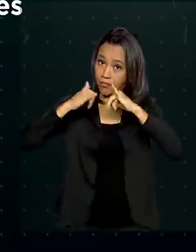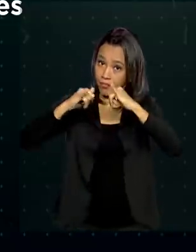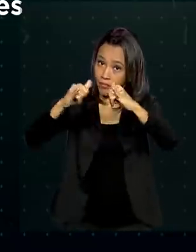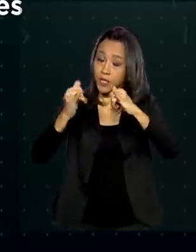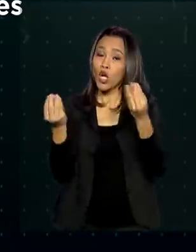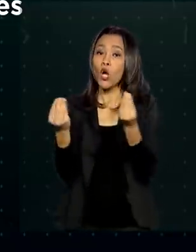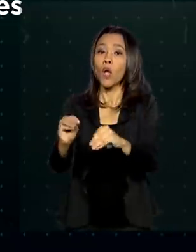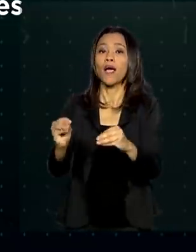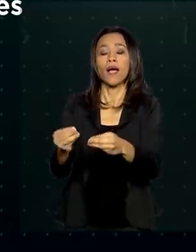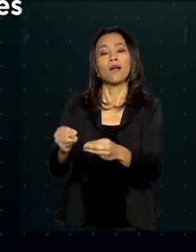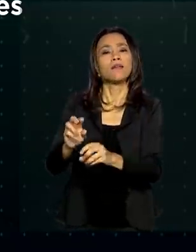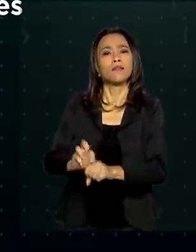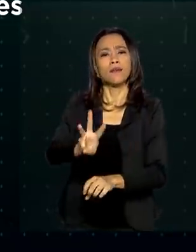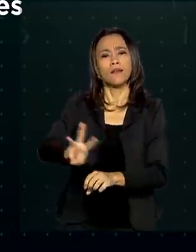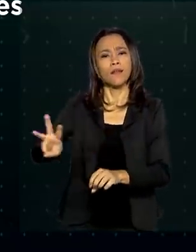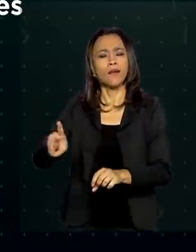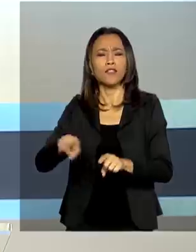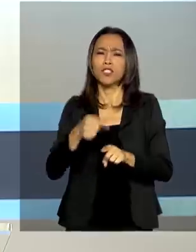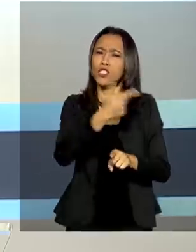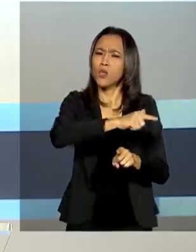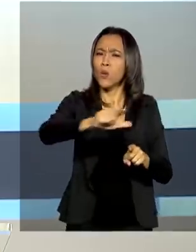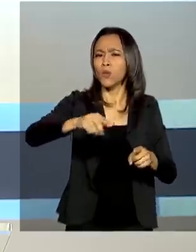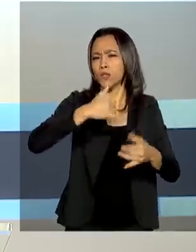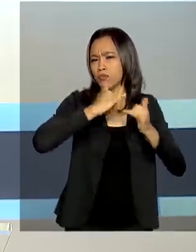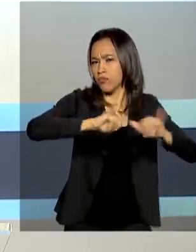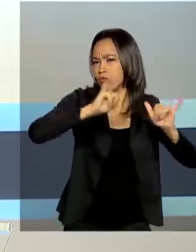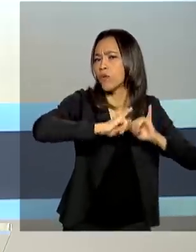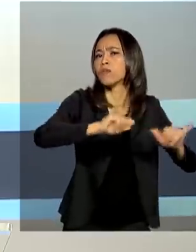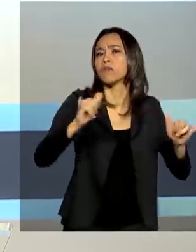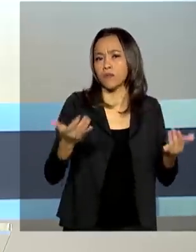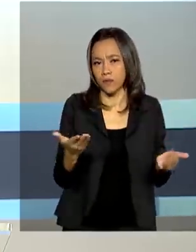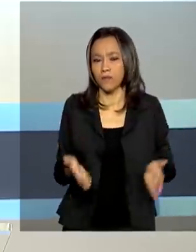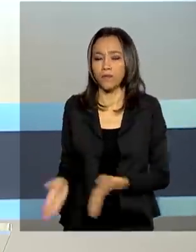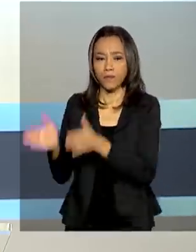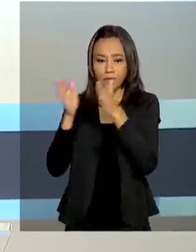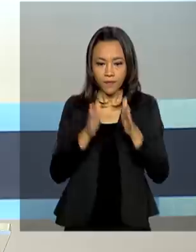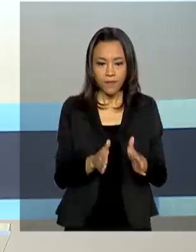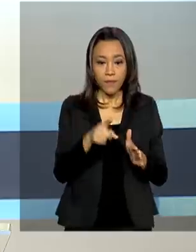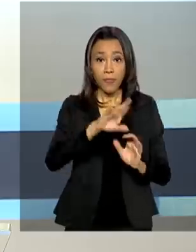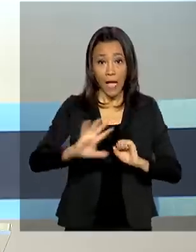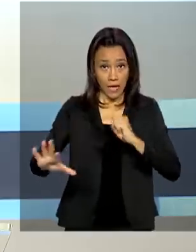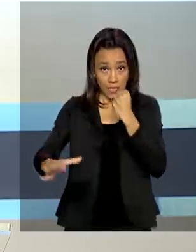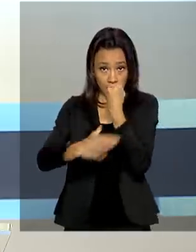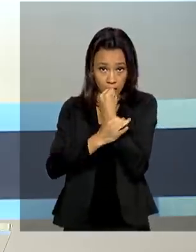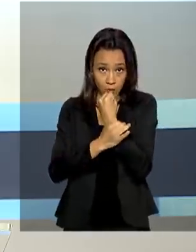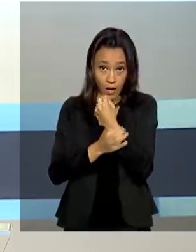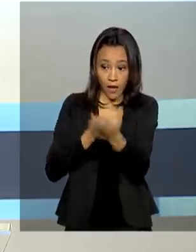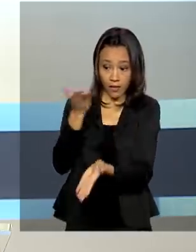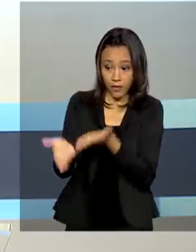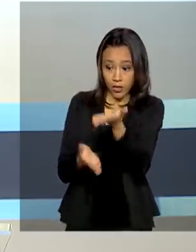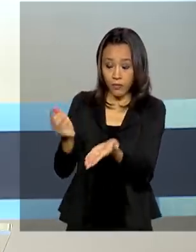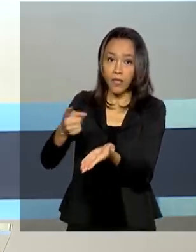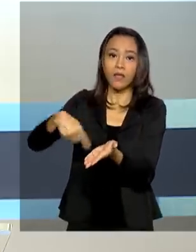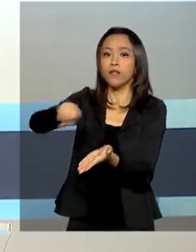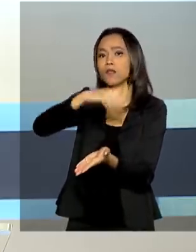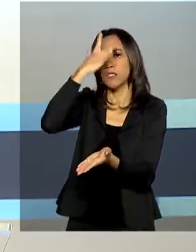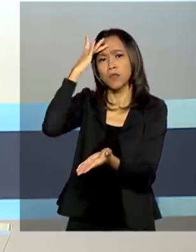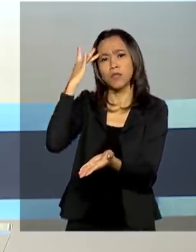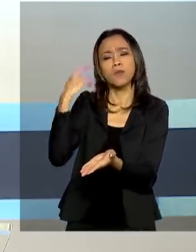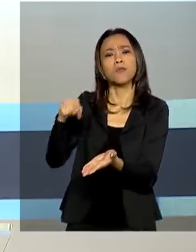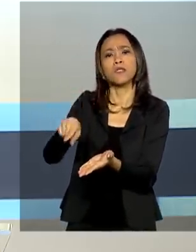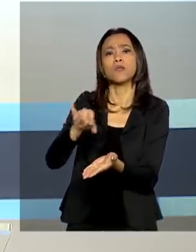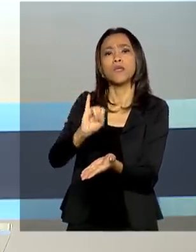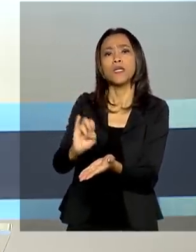demais canais de comunicação. Para garantir o atendimento dos segurados do INSS nessa crise do